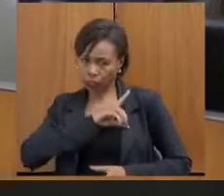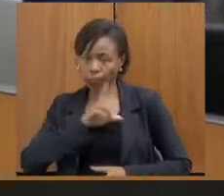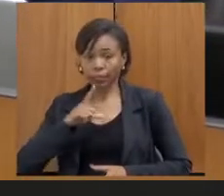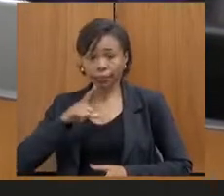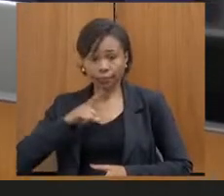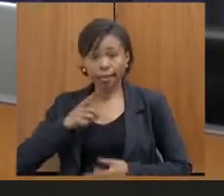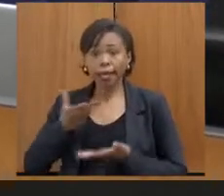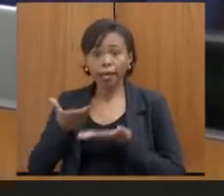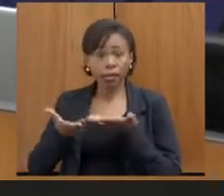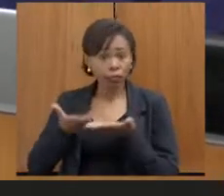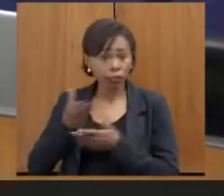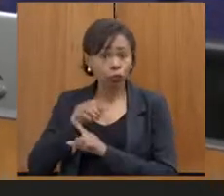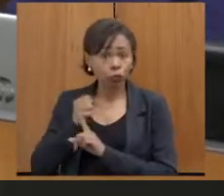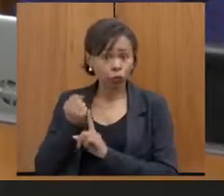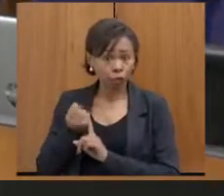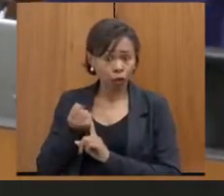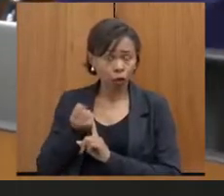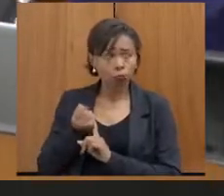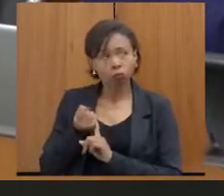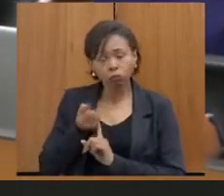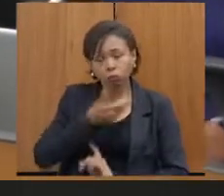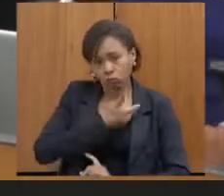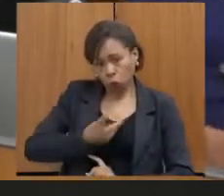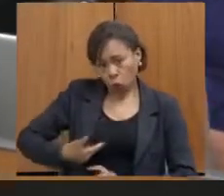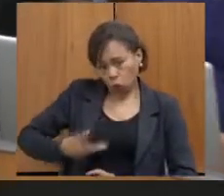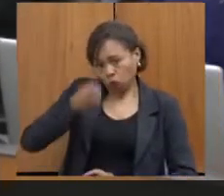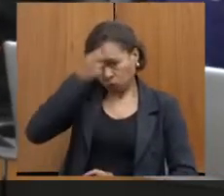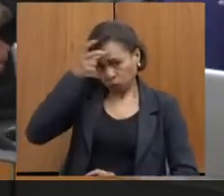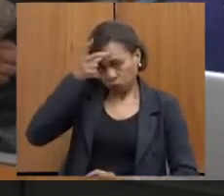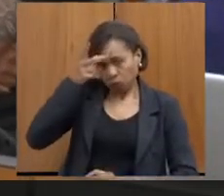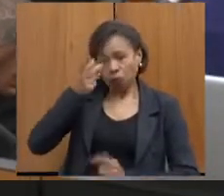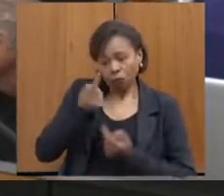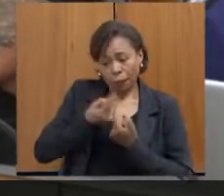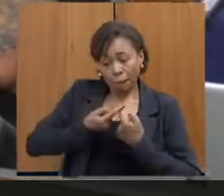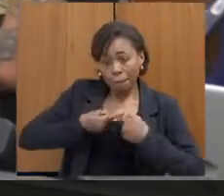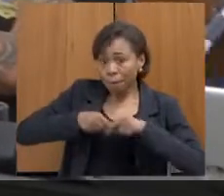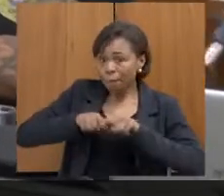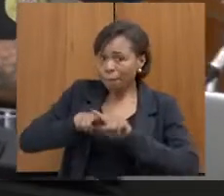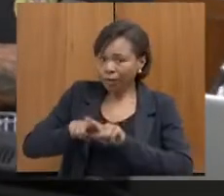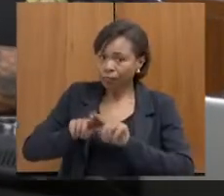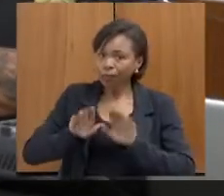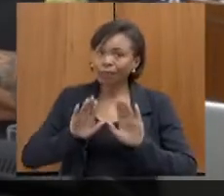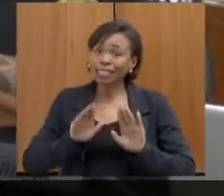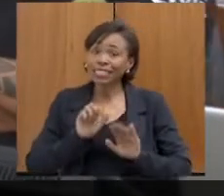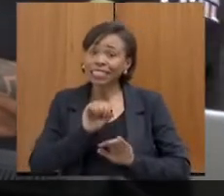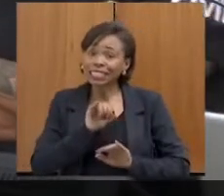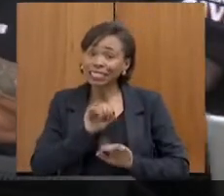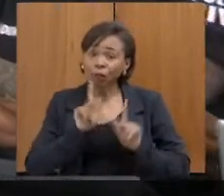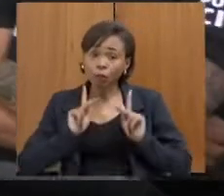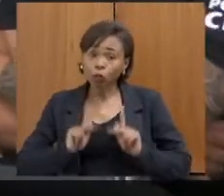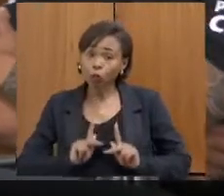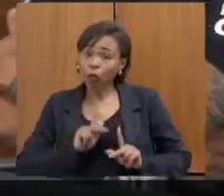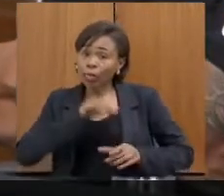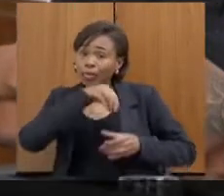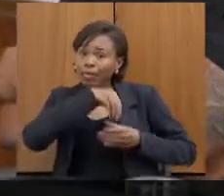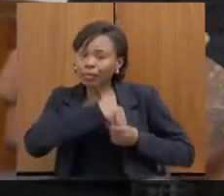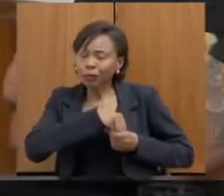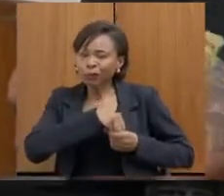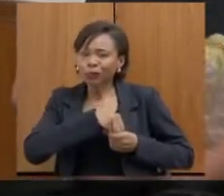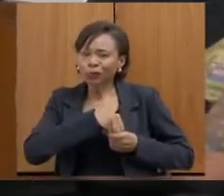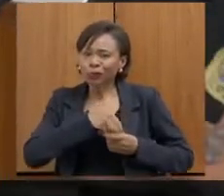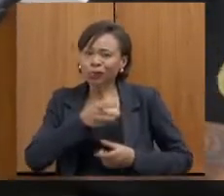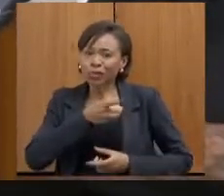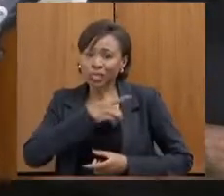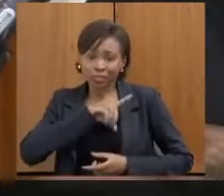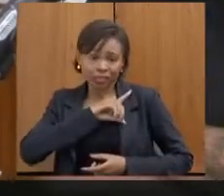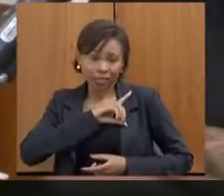por algum órgão público, ali emprestado. E isso faz diferença quando você é da instituição por todos os fatores. É o que a delegada citou ali,